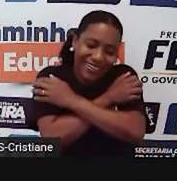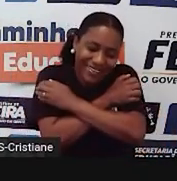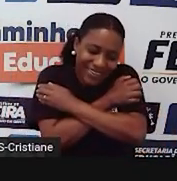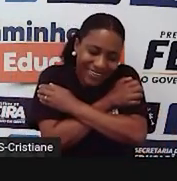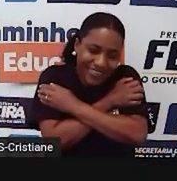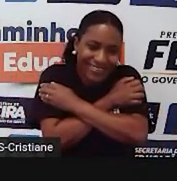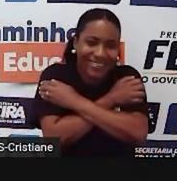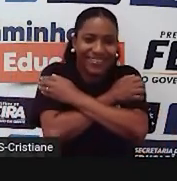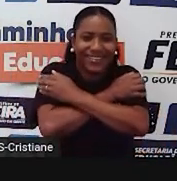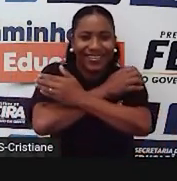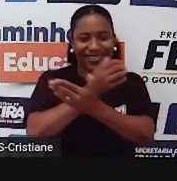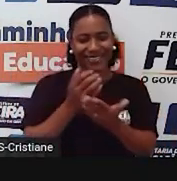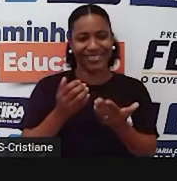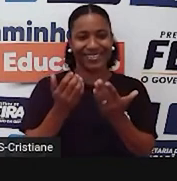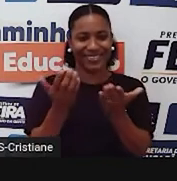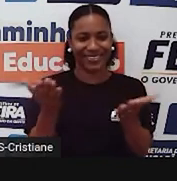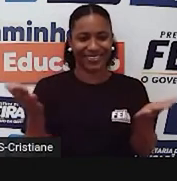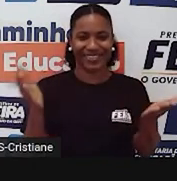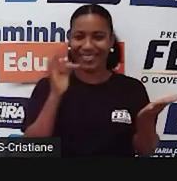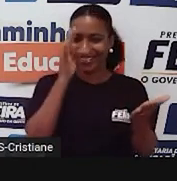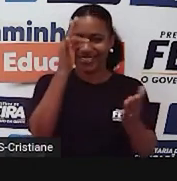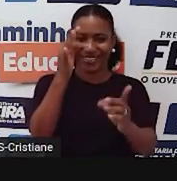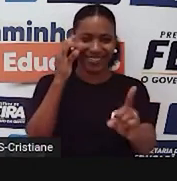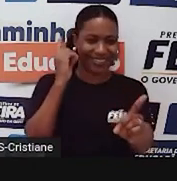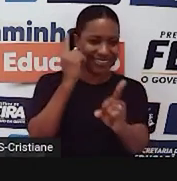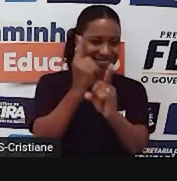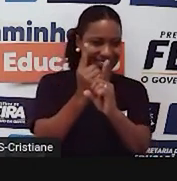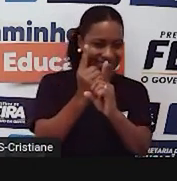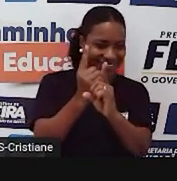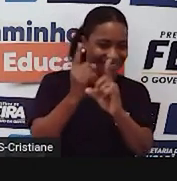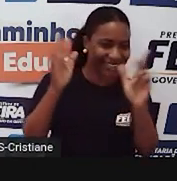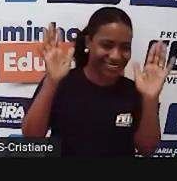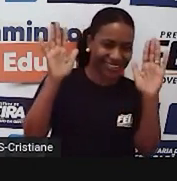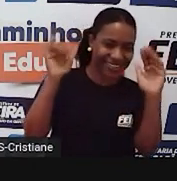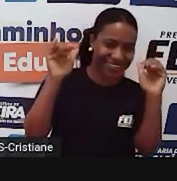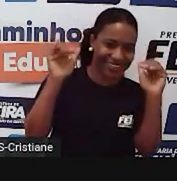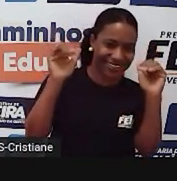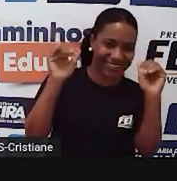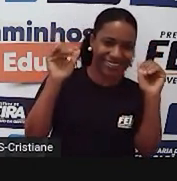See you next class! A gente se vê na próxima aula. Bye!